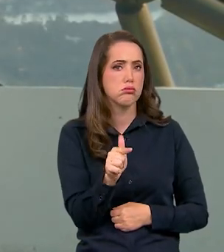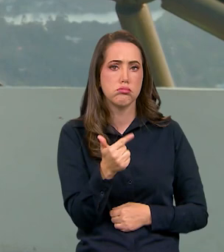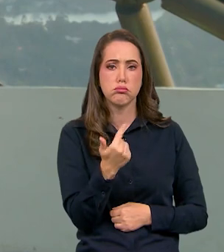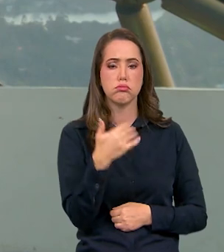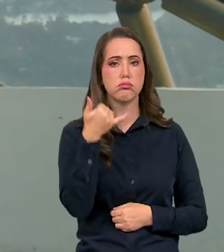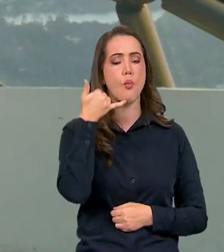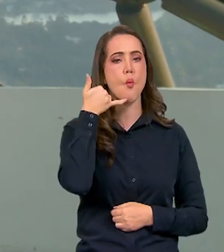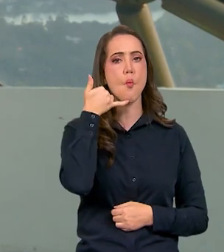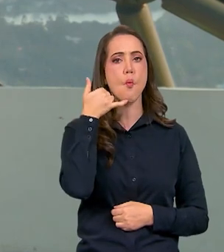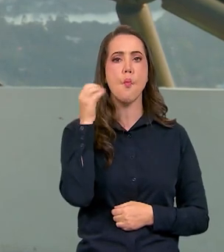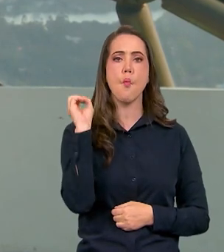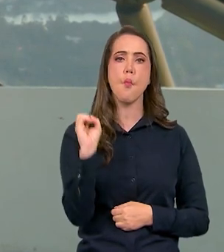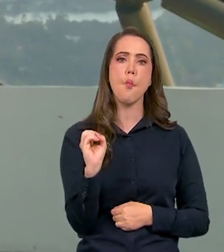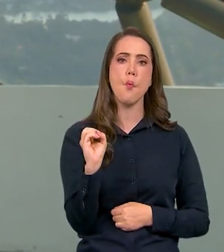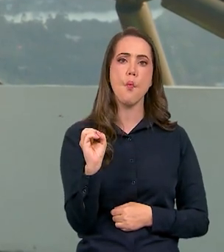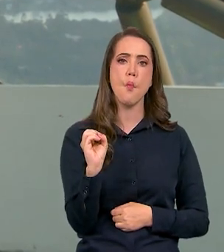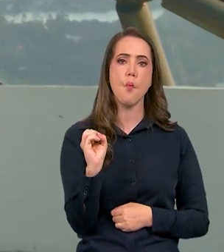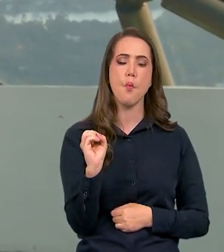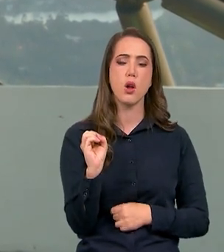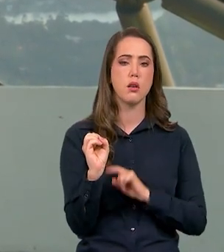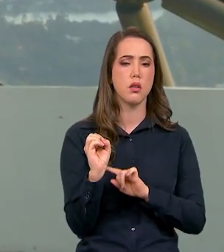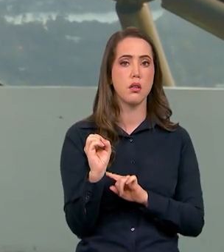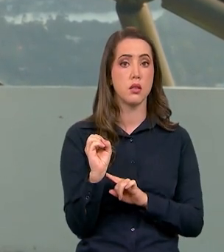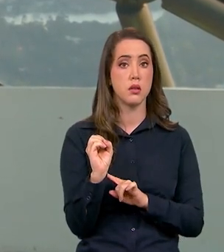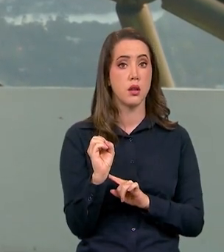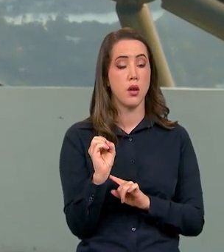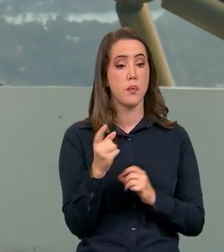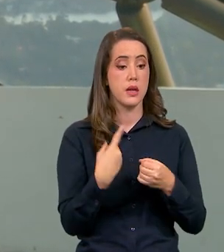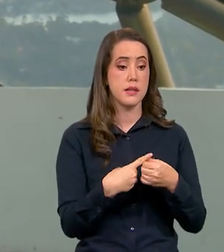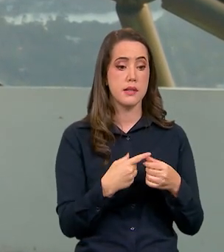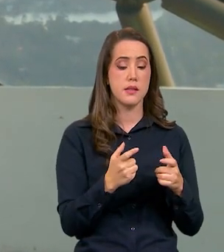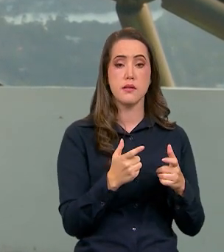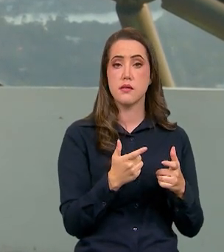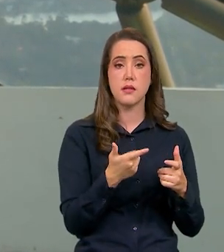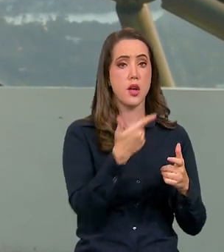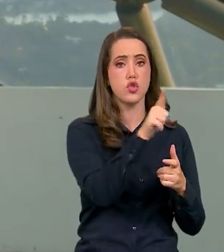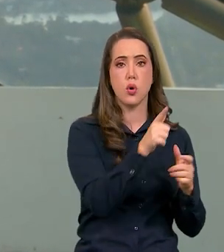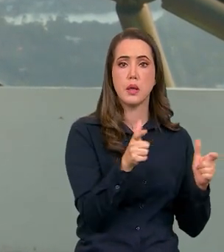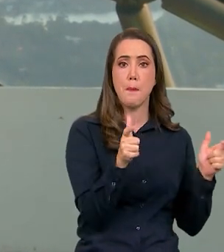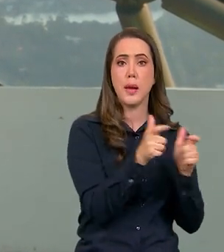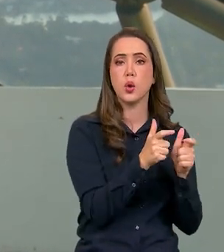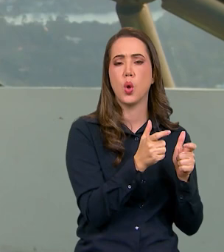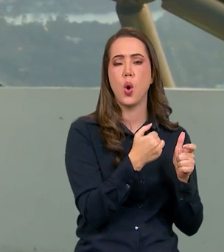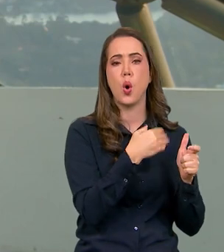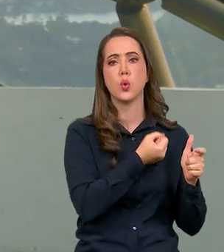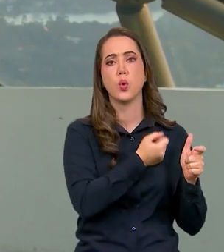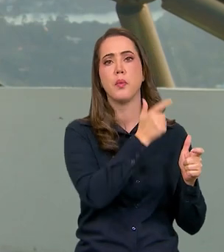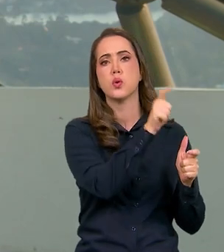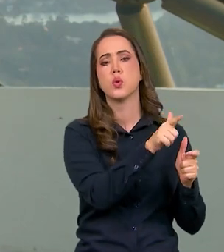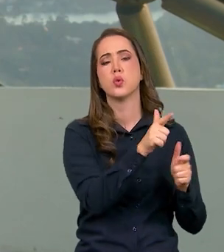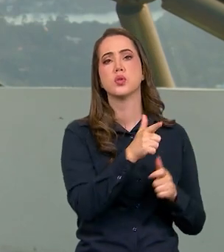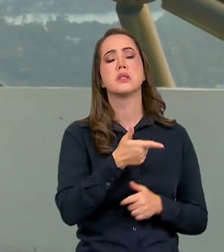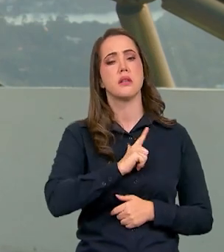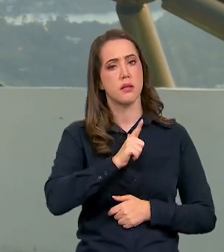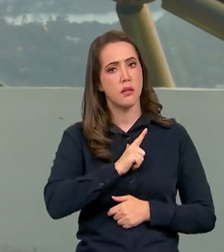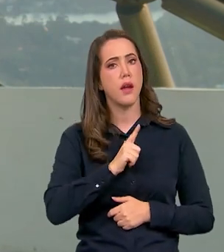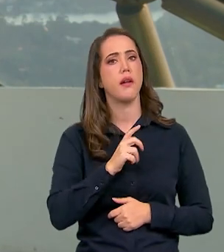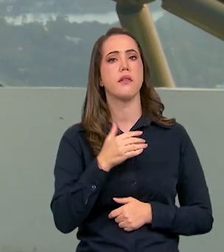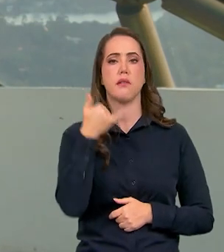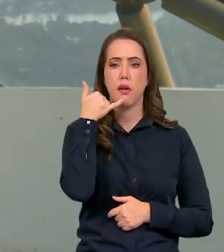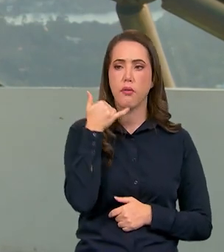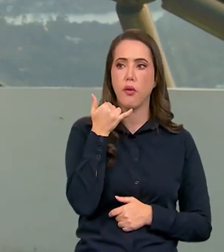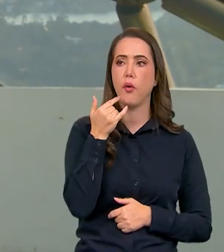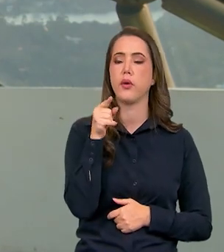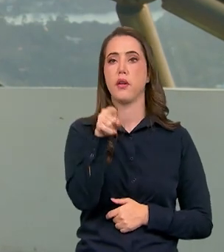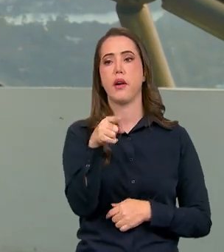sinal de telefonia móvel. Então, tem cidade lá, município, que é menor do que esse distrito, que tem sinal 4G,